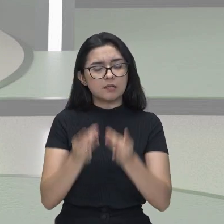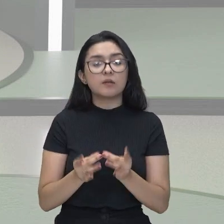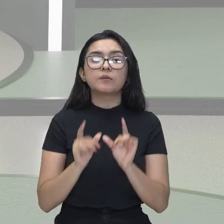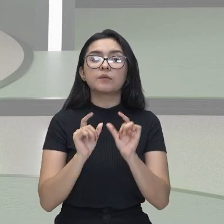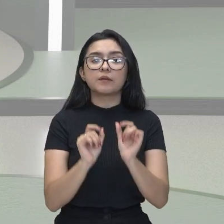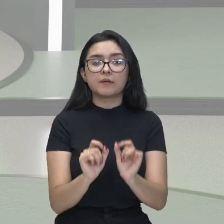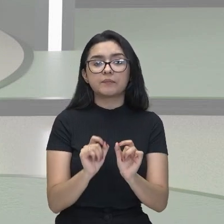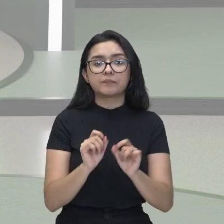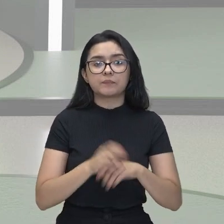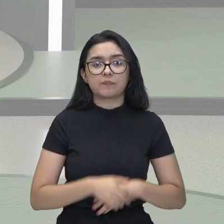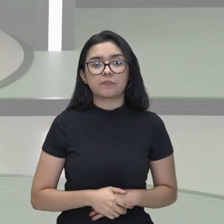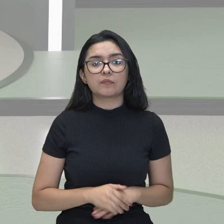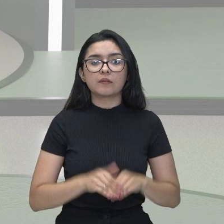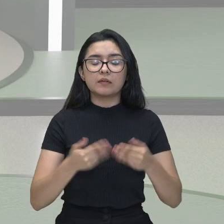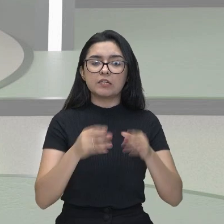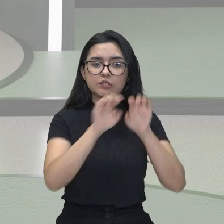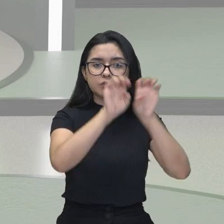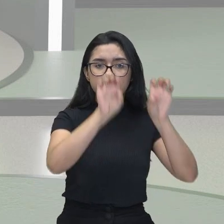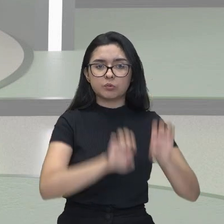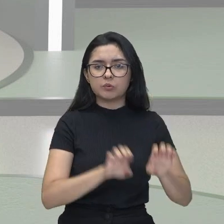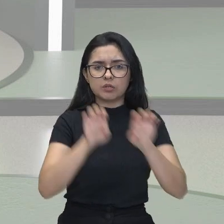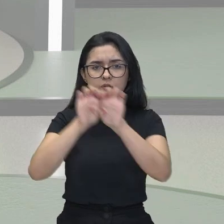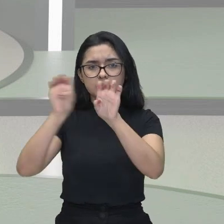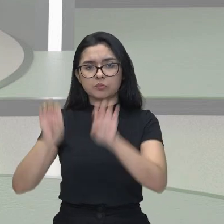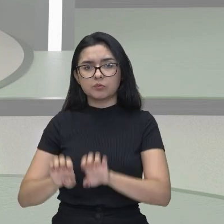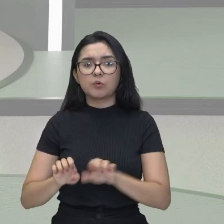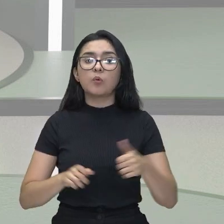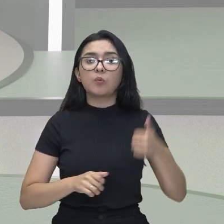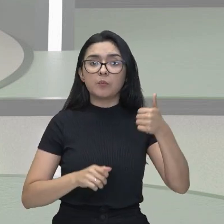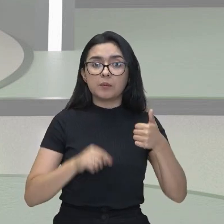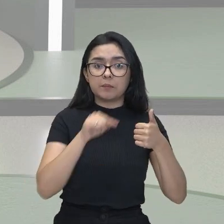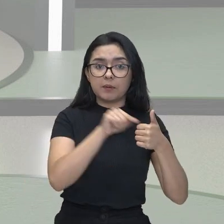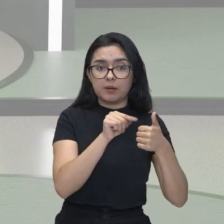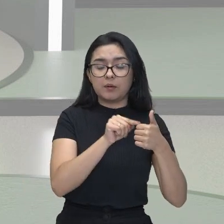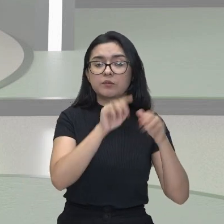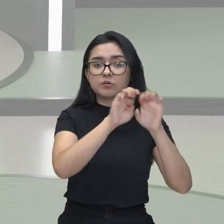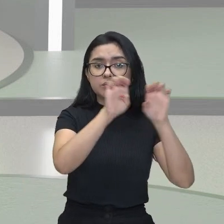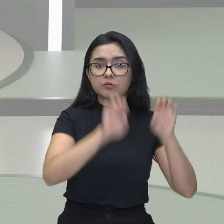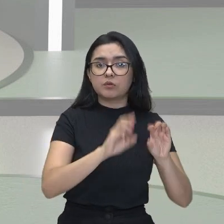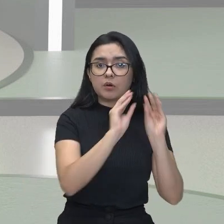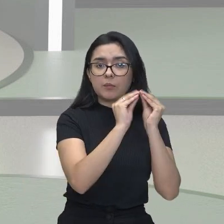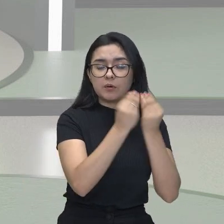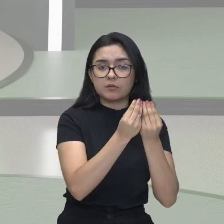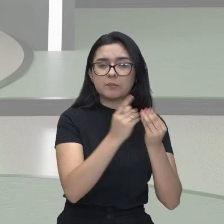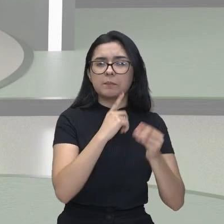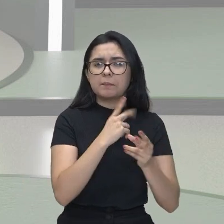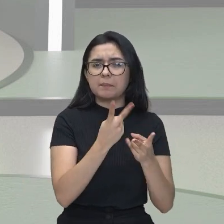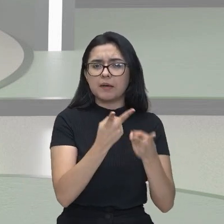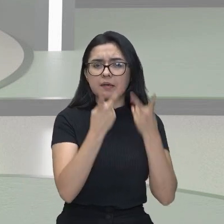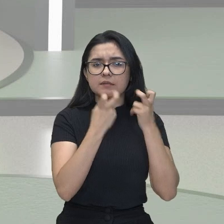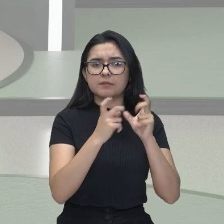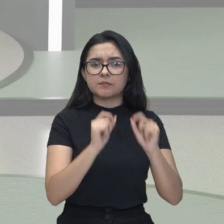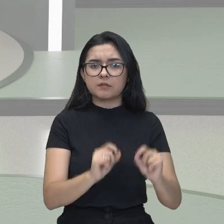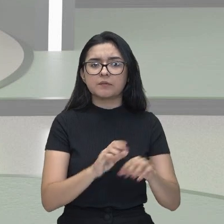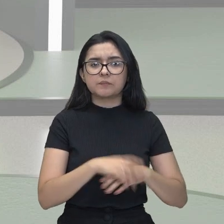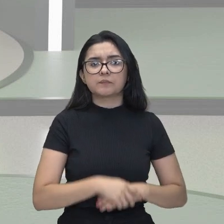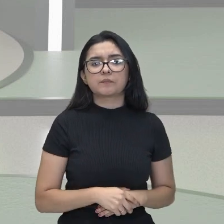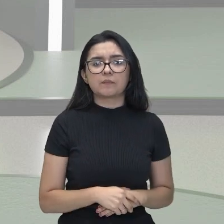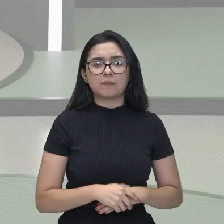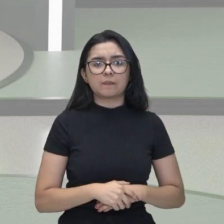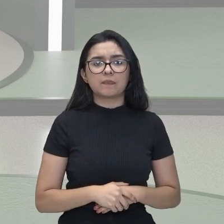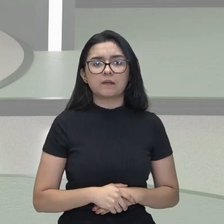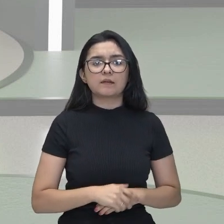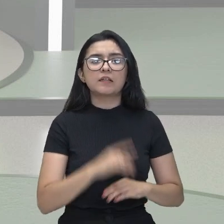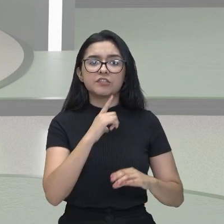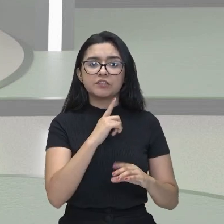que nesses compostos, o primeiro composto, a gente percebe que os ligantes estão